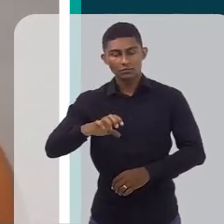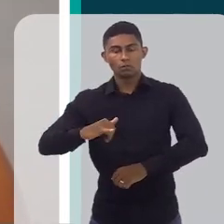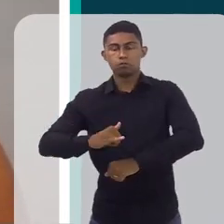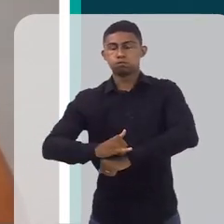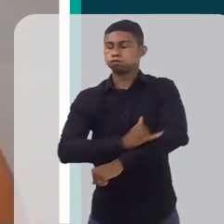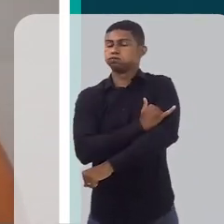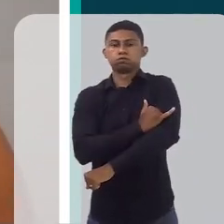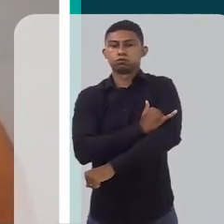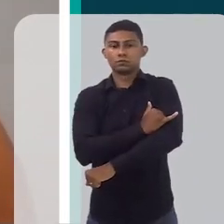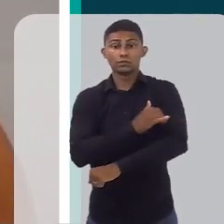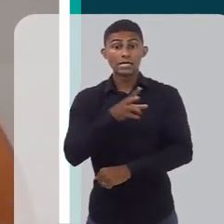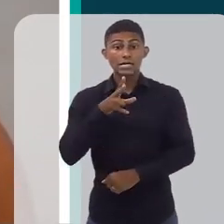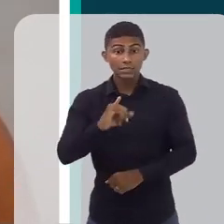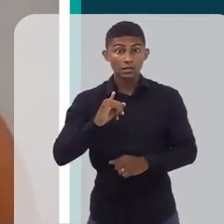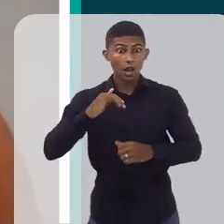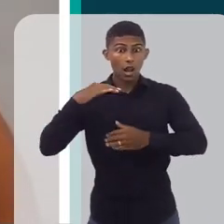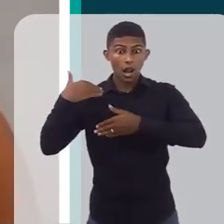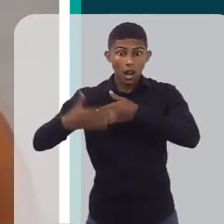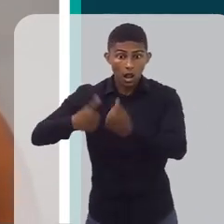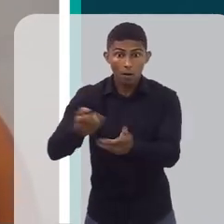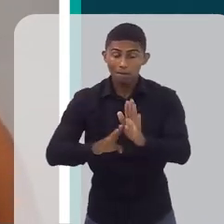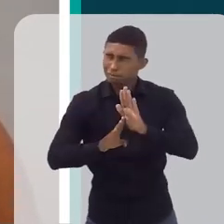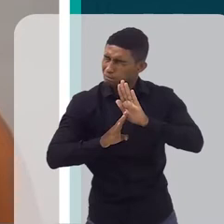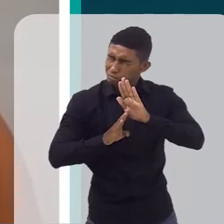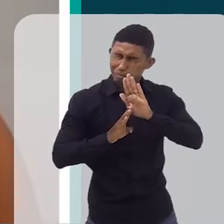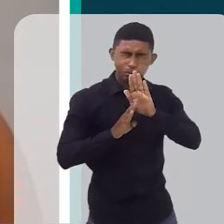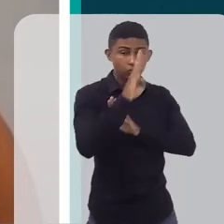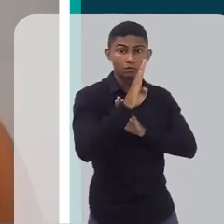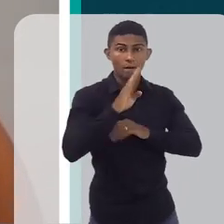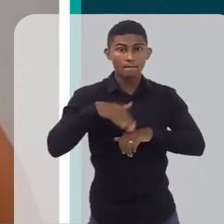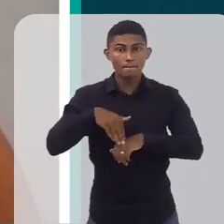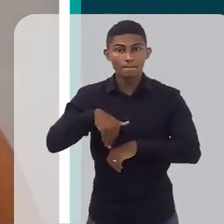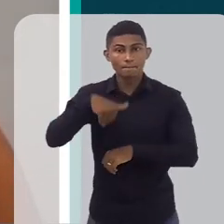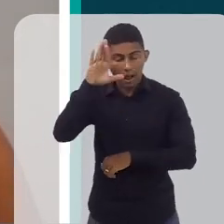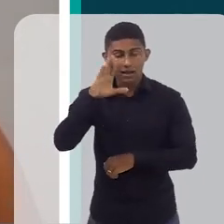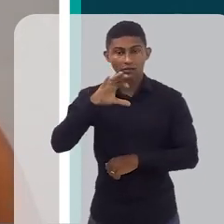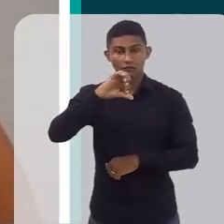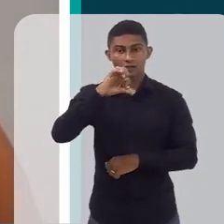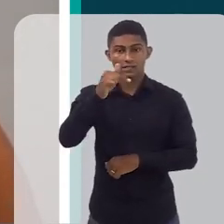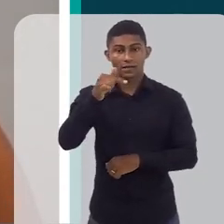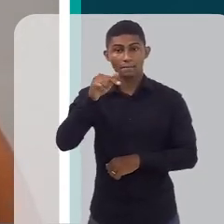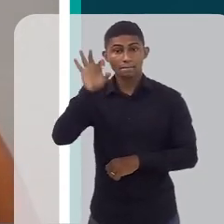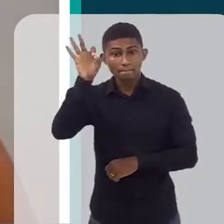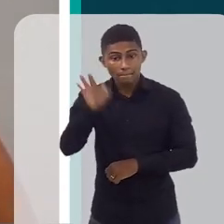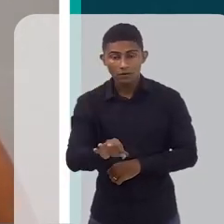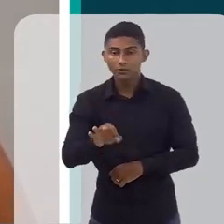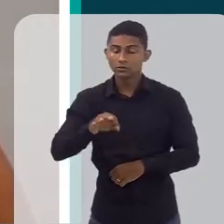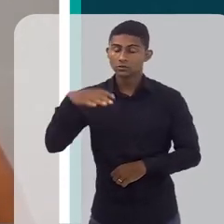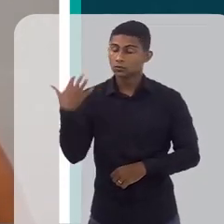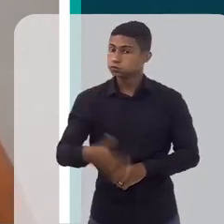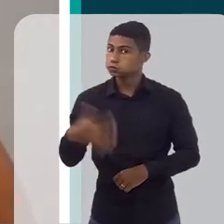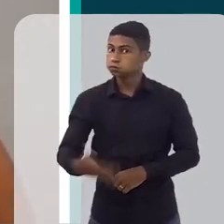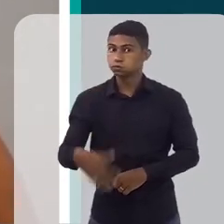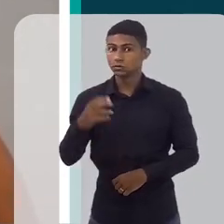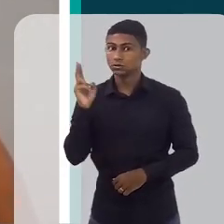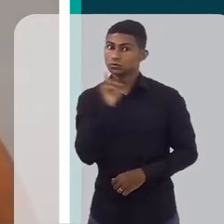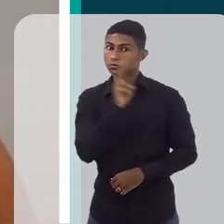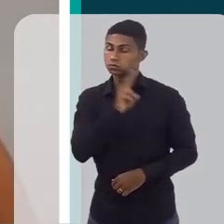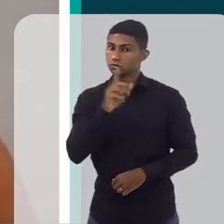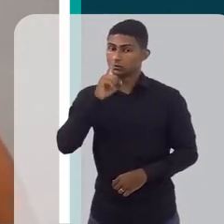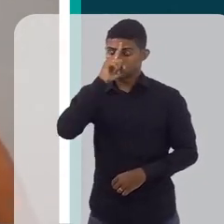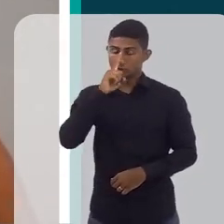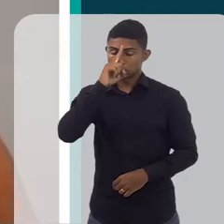vai caminhando para quadros mais graves, você está chegando já no percentil 97. Então, quem dá o